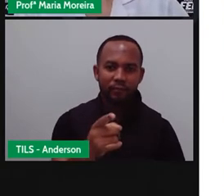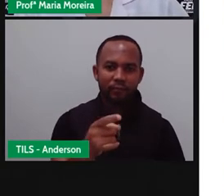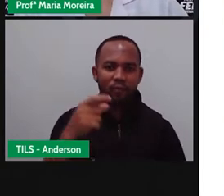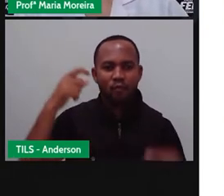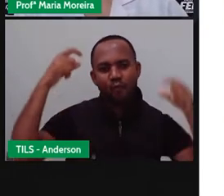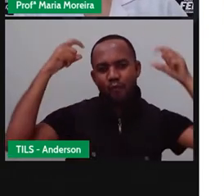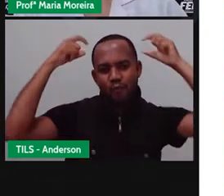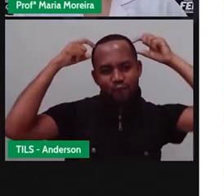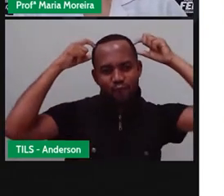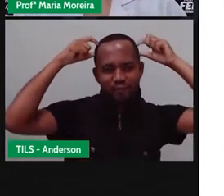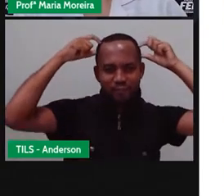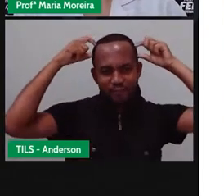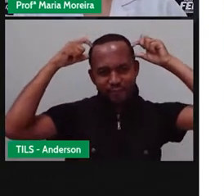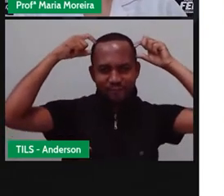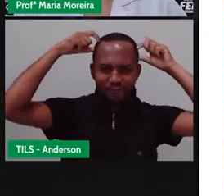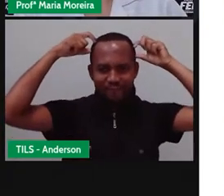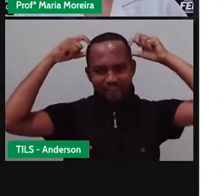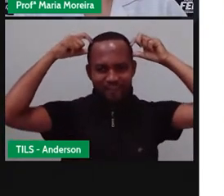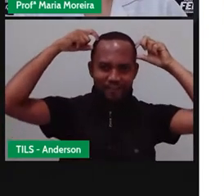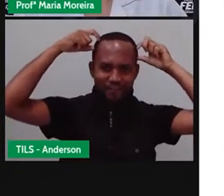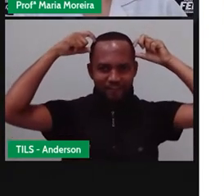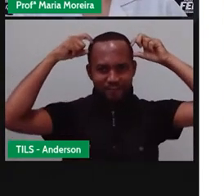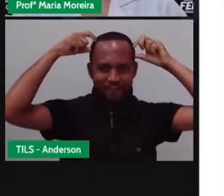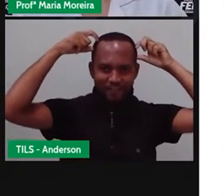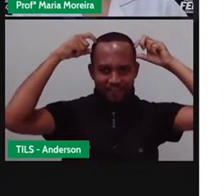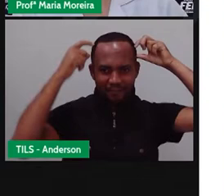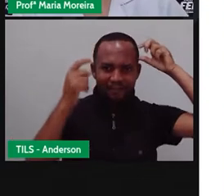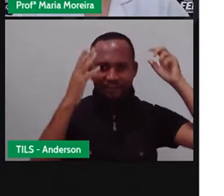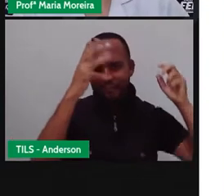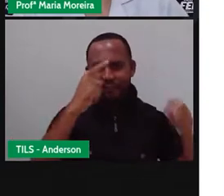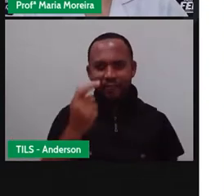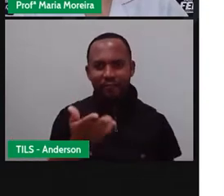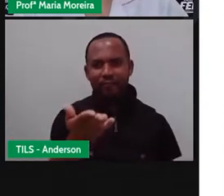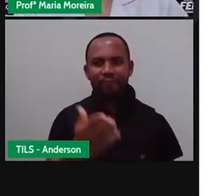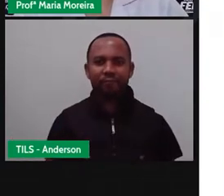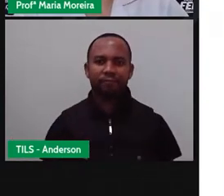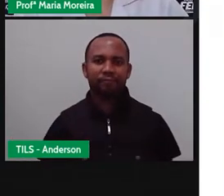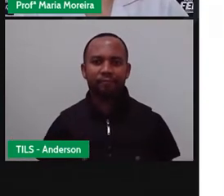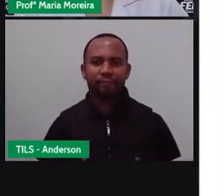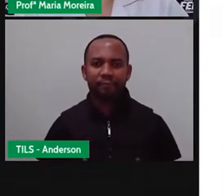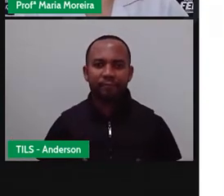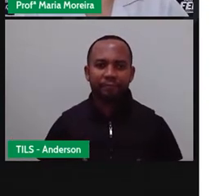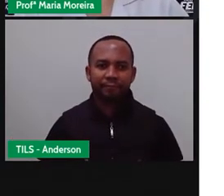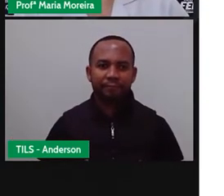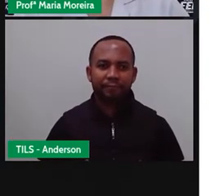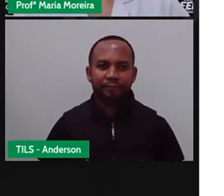urso, né? Um urso.